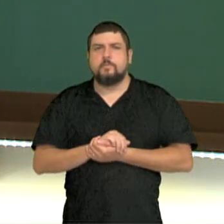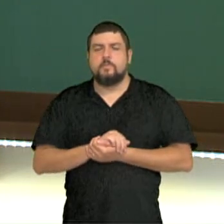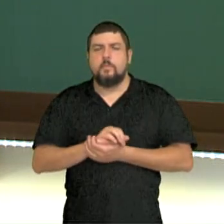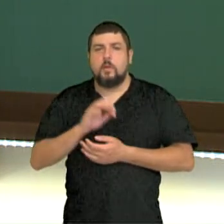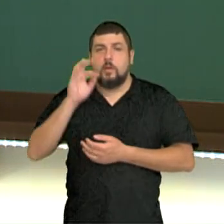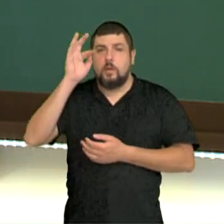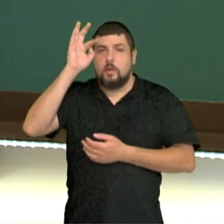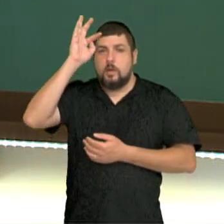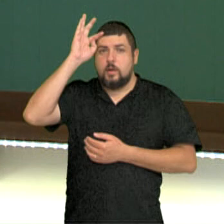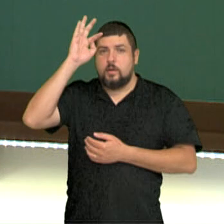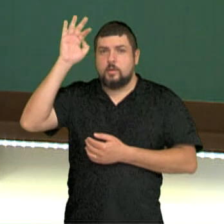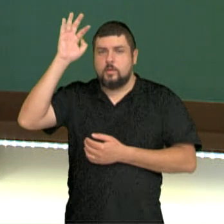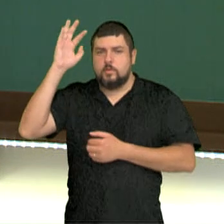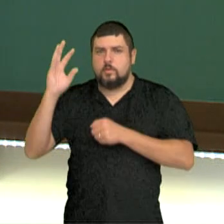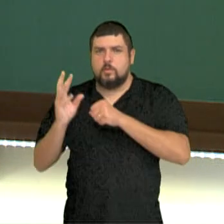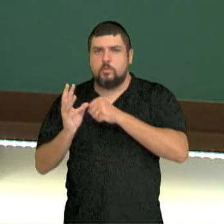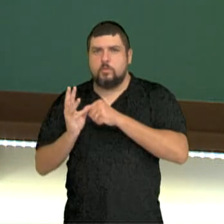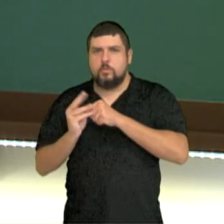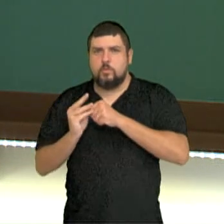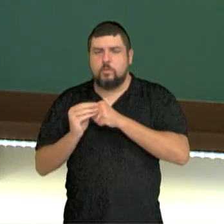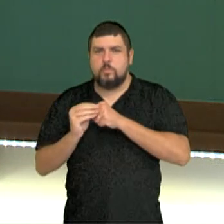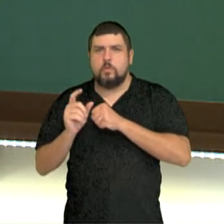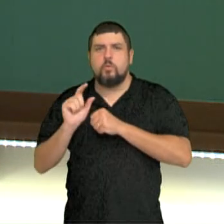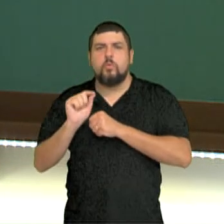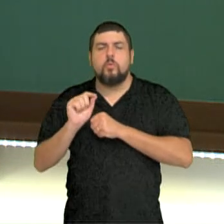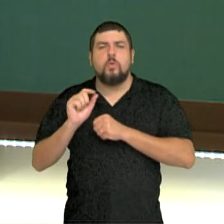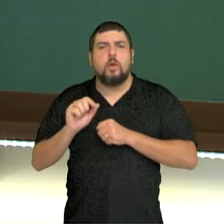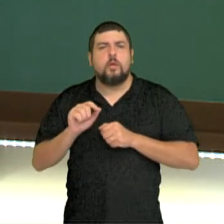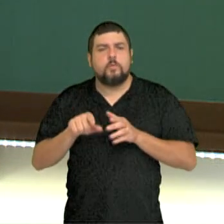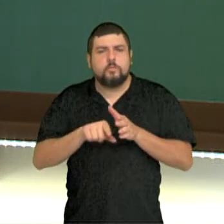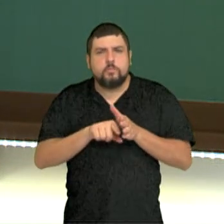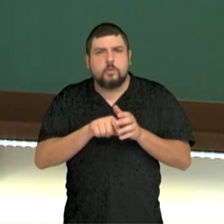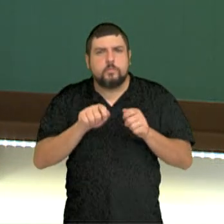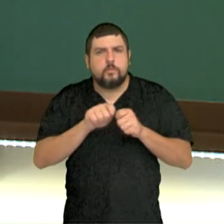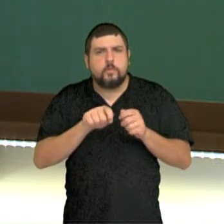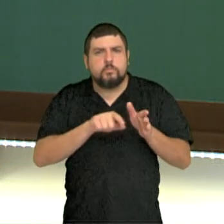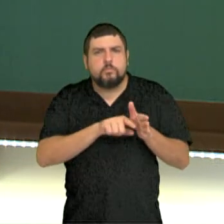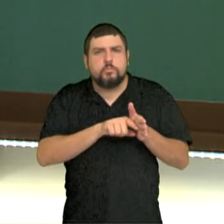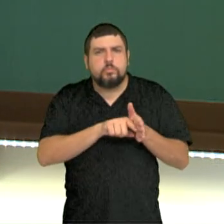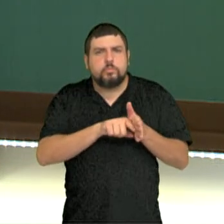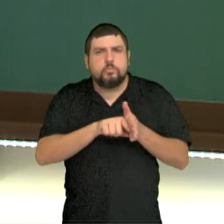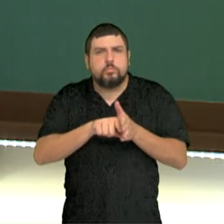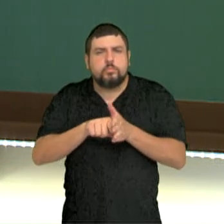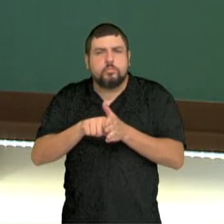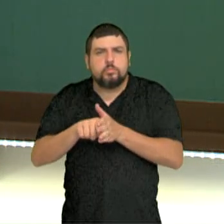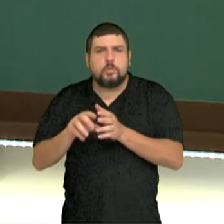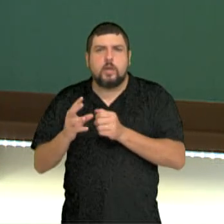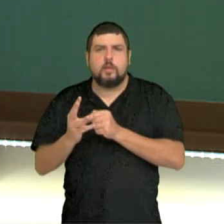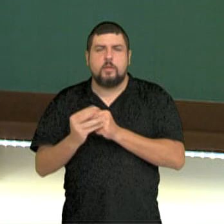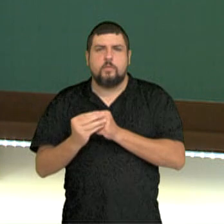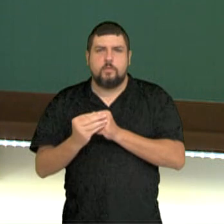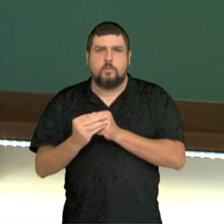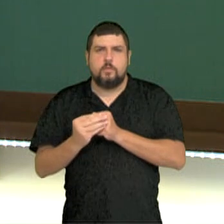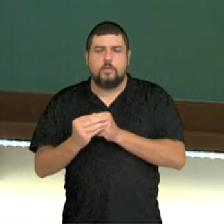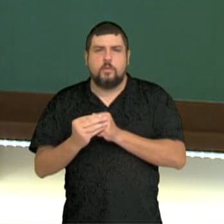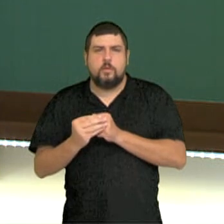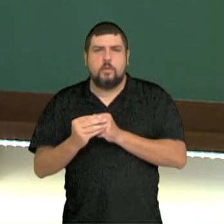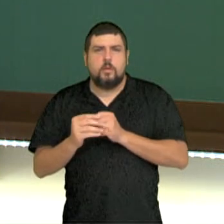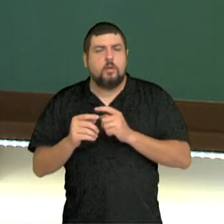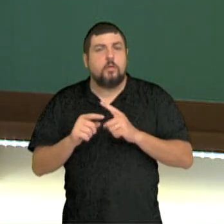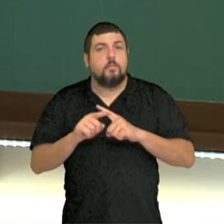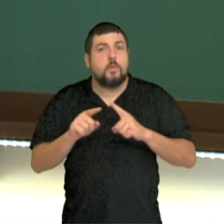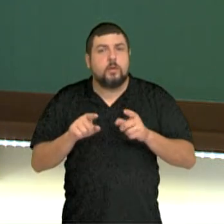conhecimento vai investigar o conhecimento, e por mais redundante que seja dizer essas duas palavras, mas vai